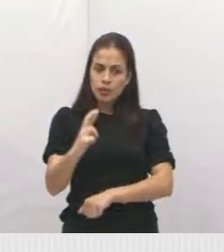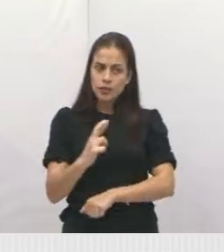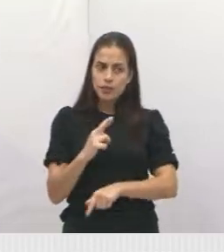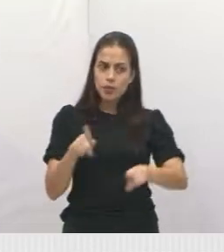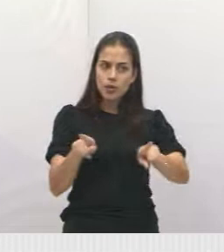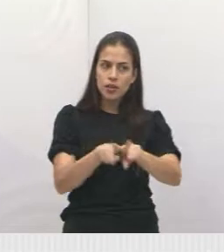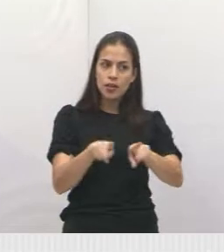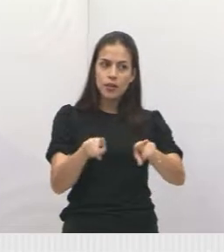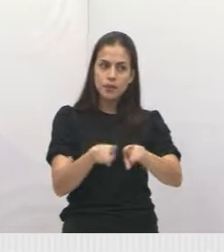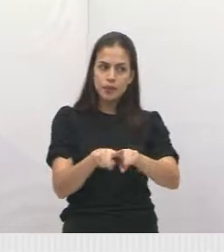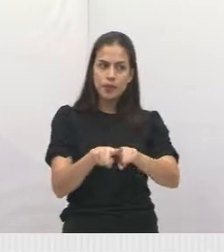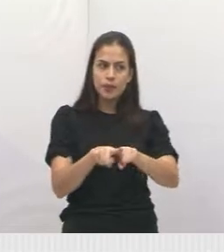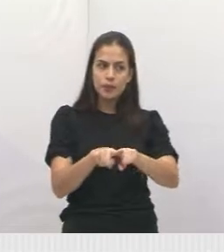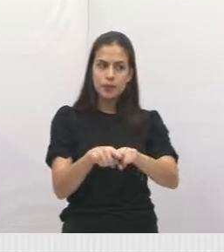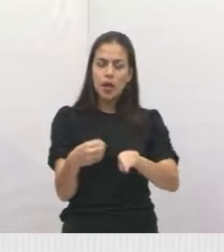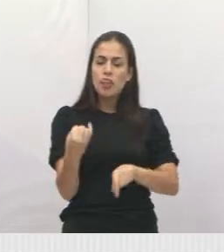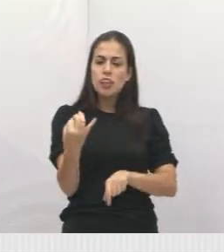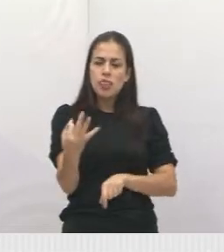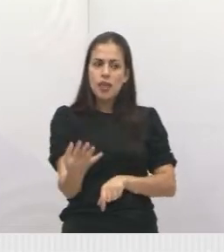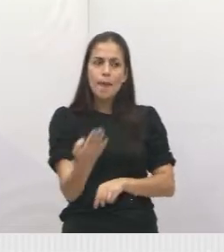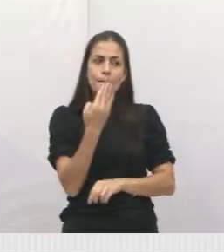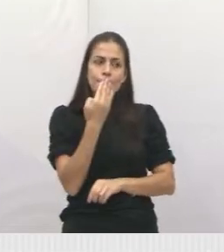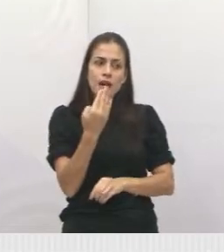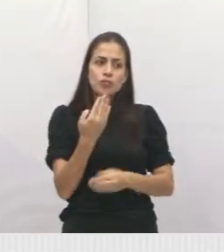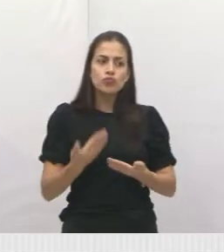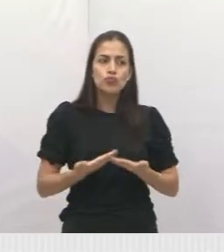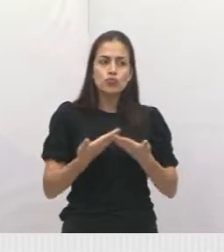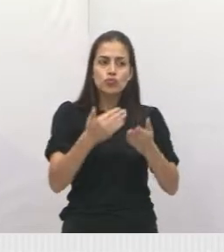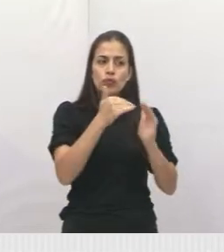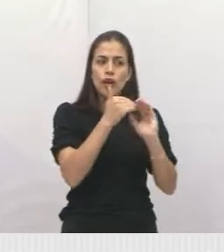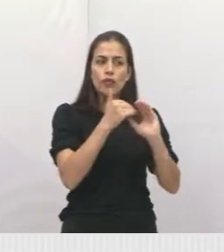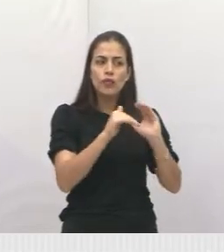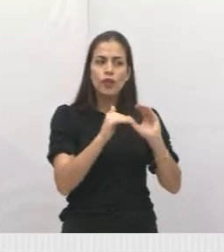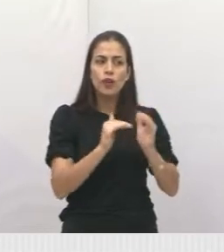desses pedidos que a gente está mandando aí. Próximo.